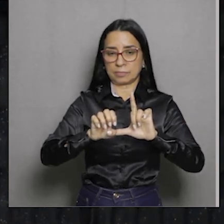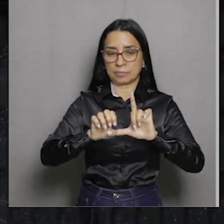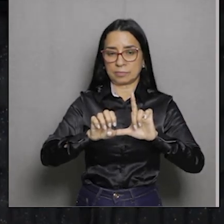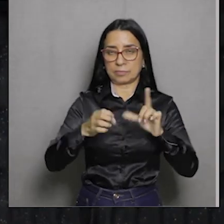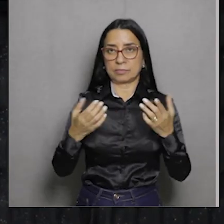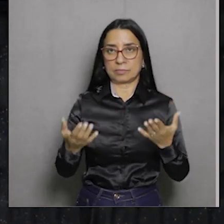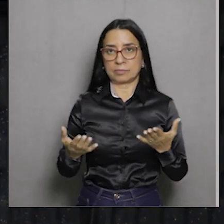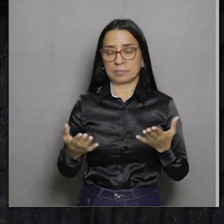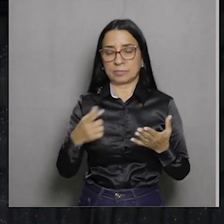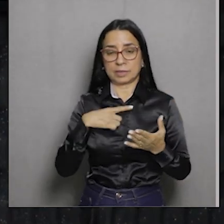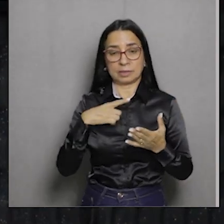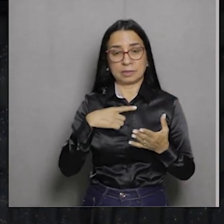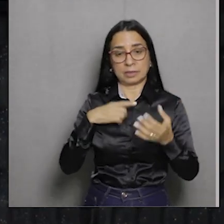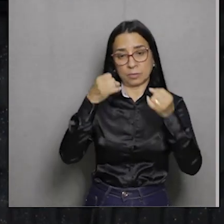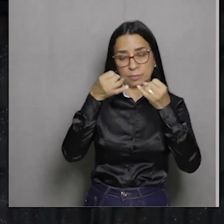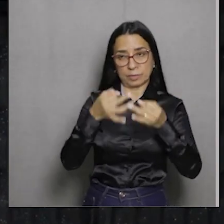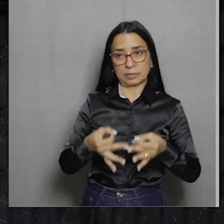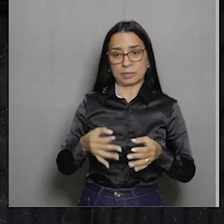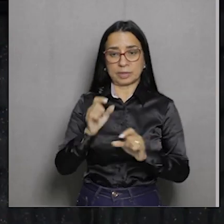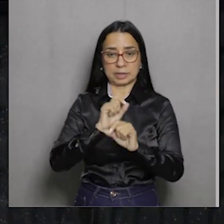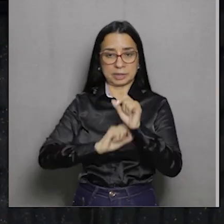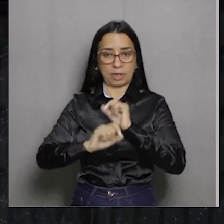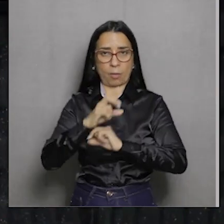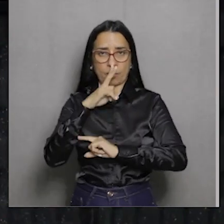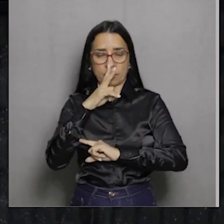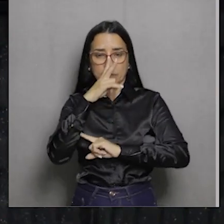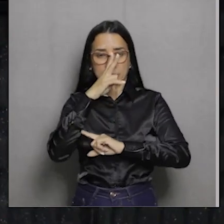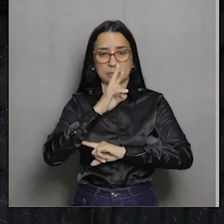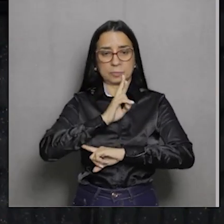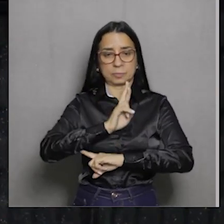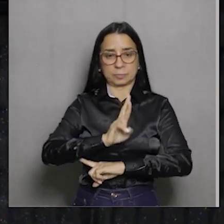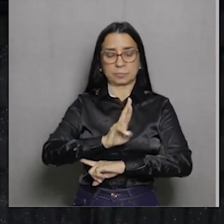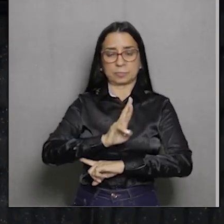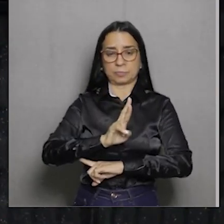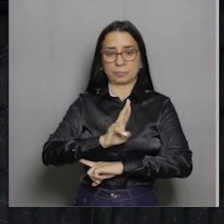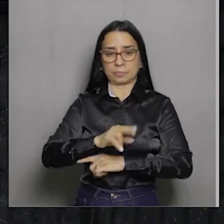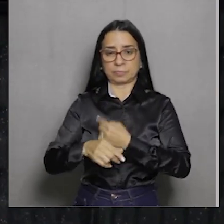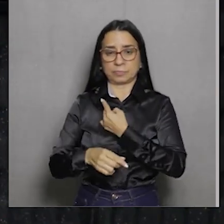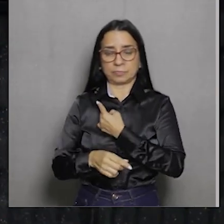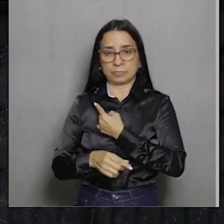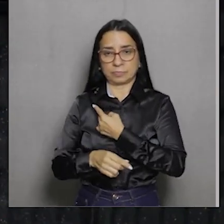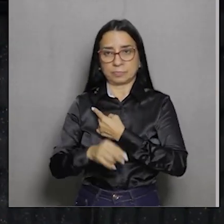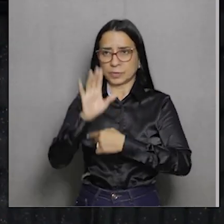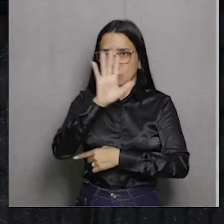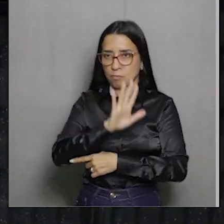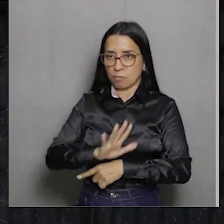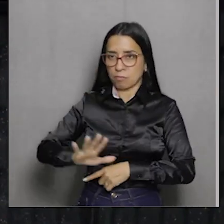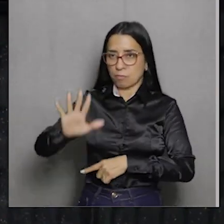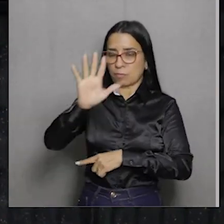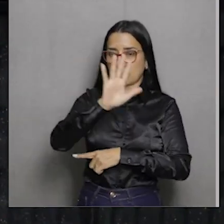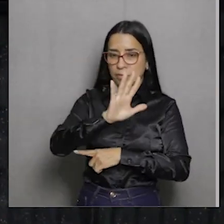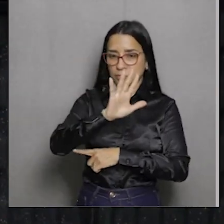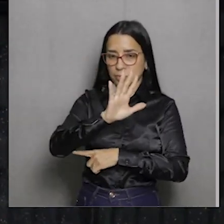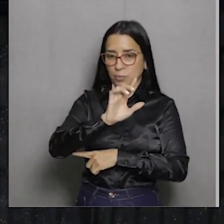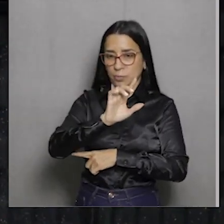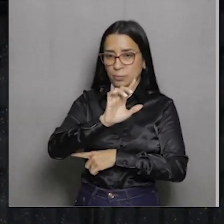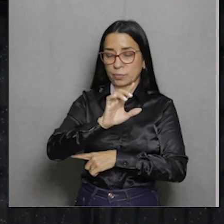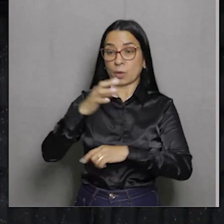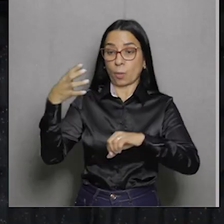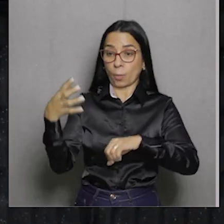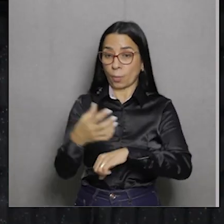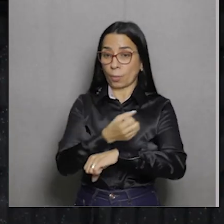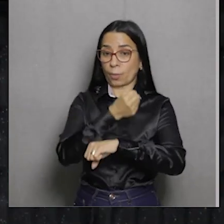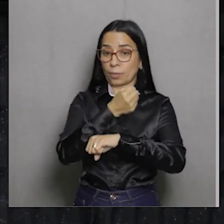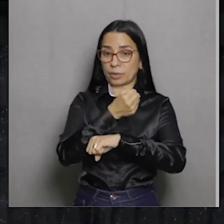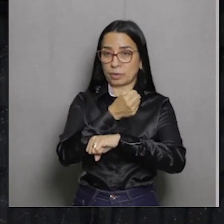Aí nós temos uma justificativa para reforçar a nossa resposta. Olha só. O vasto território colonial